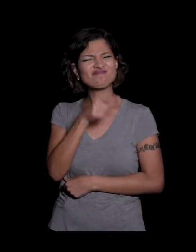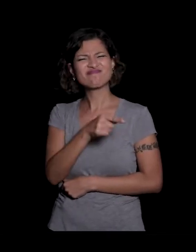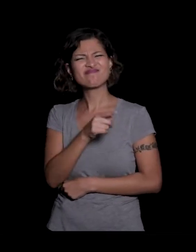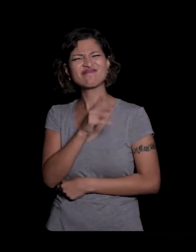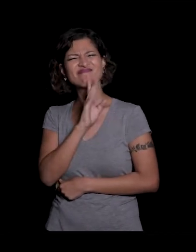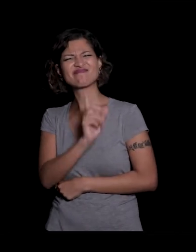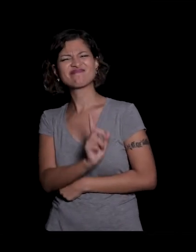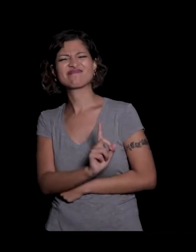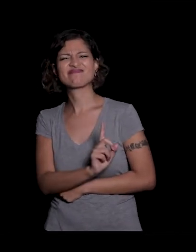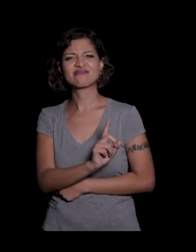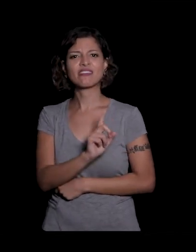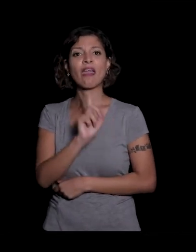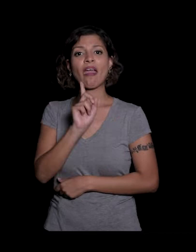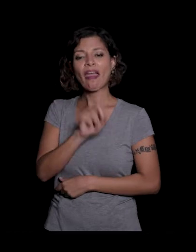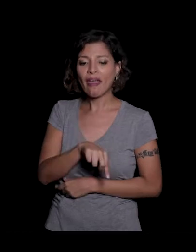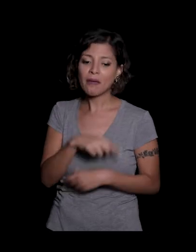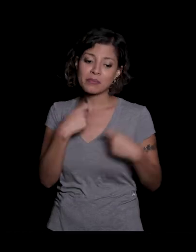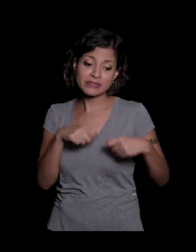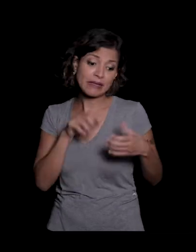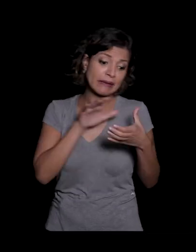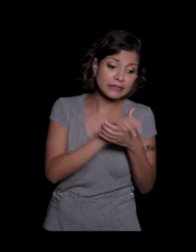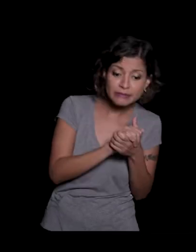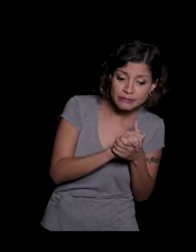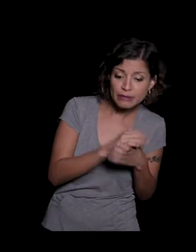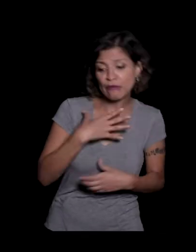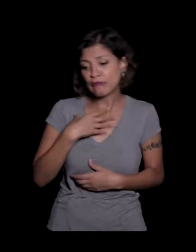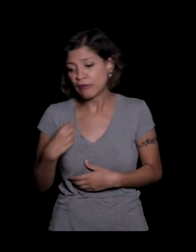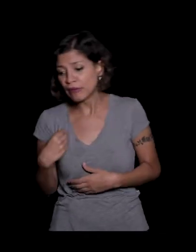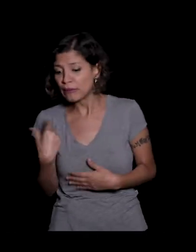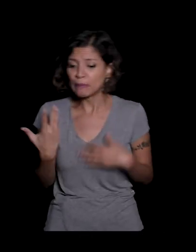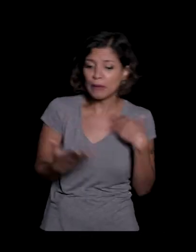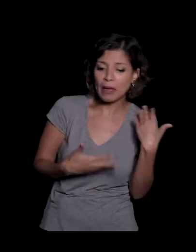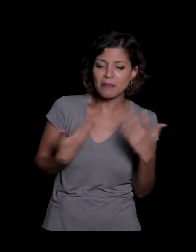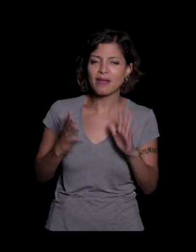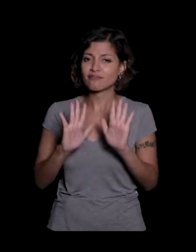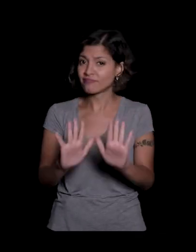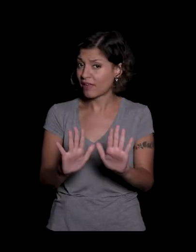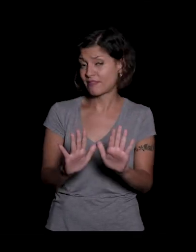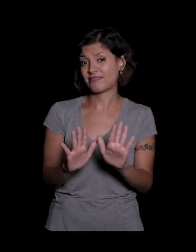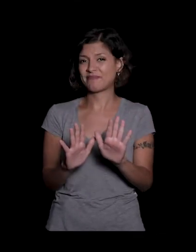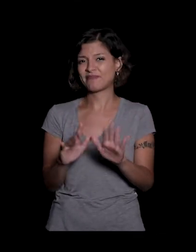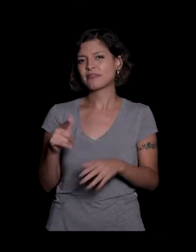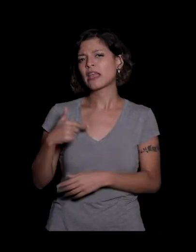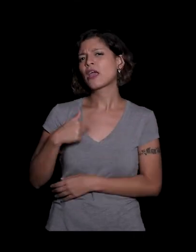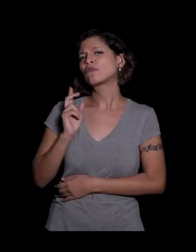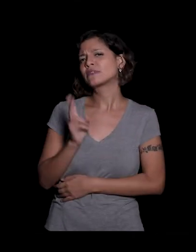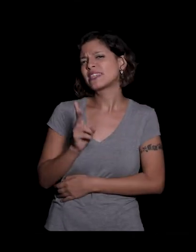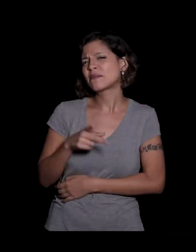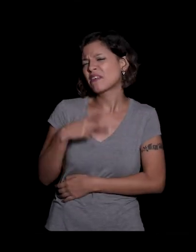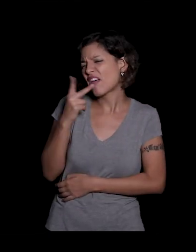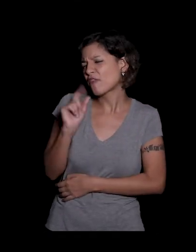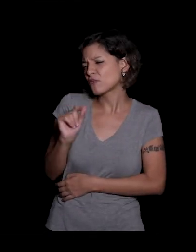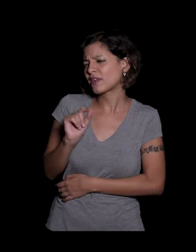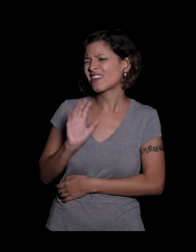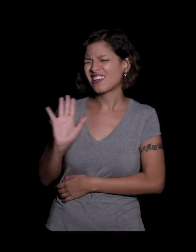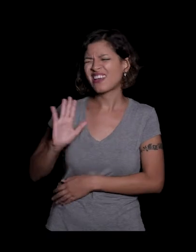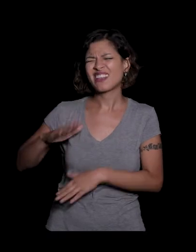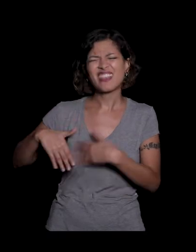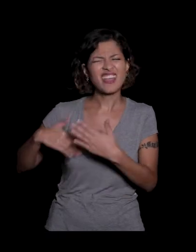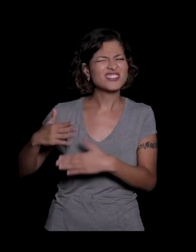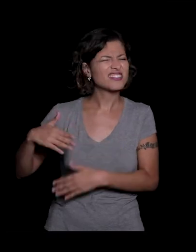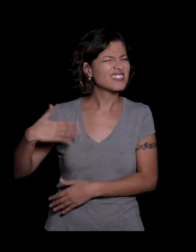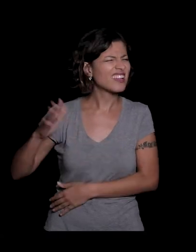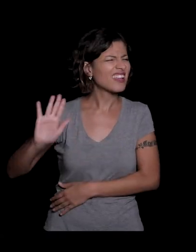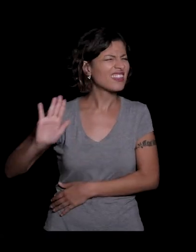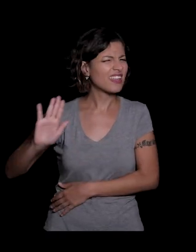era o casamento era o filho era isso era aquilo mas eu eu sempre falava deixa deixa deixa isso acontecer